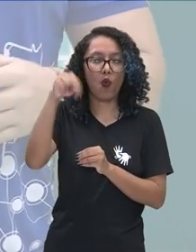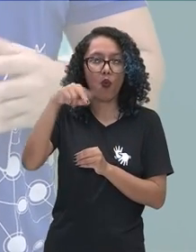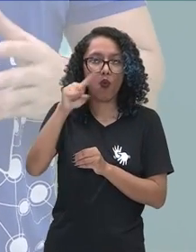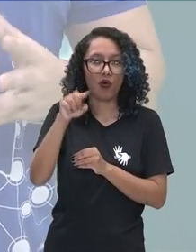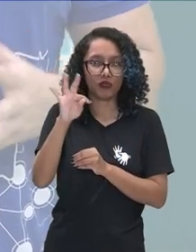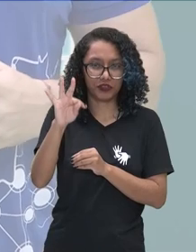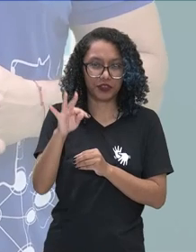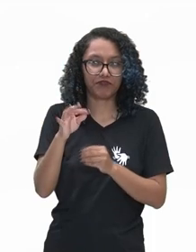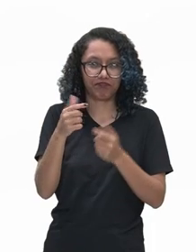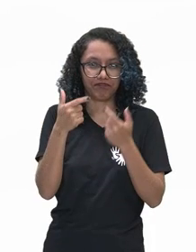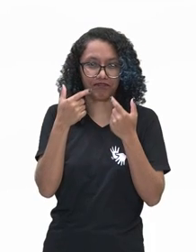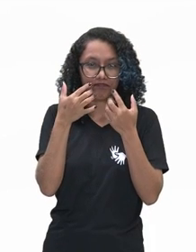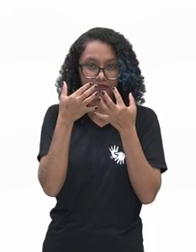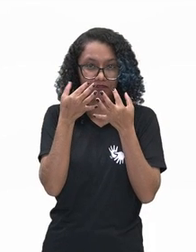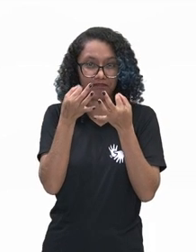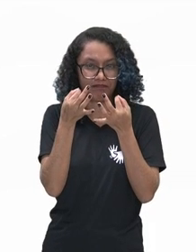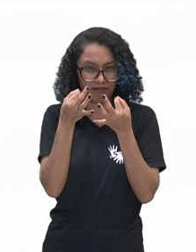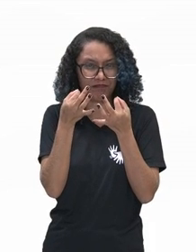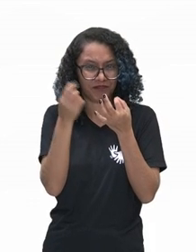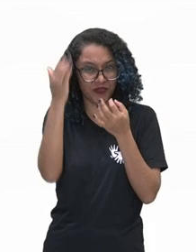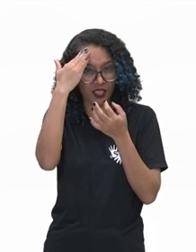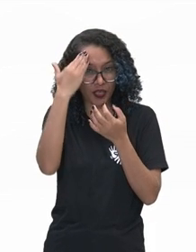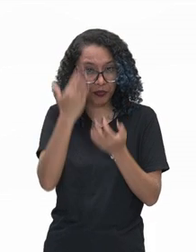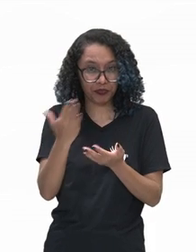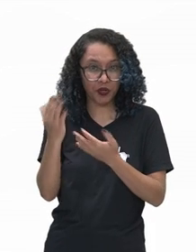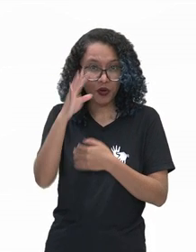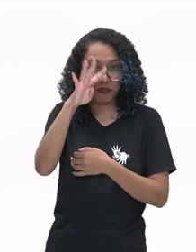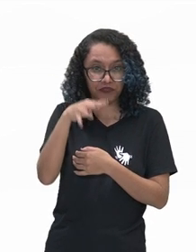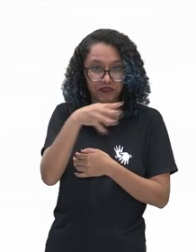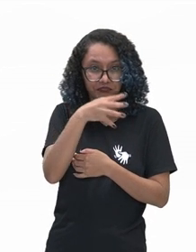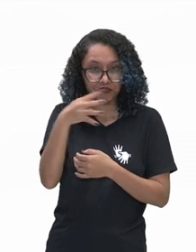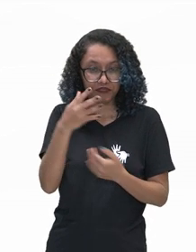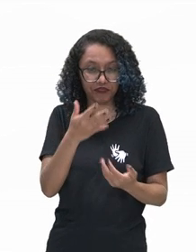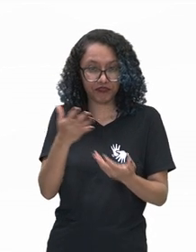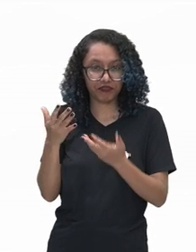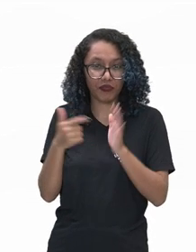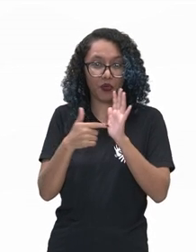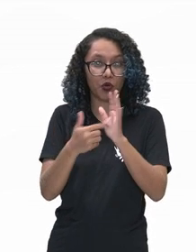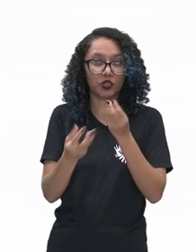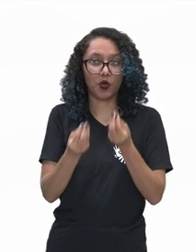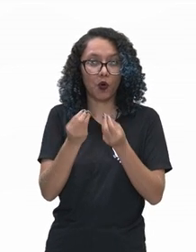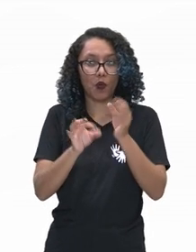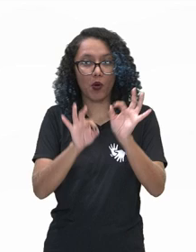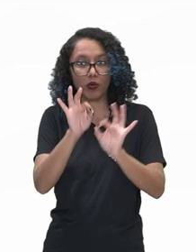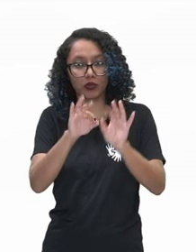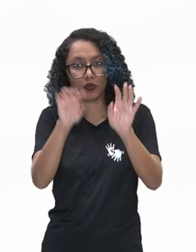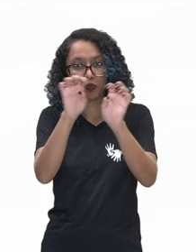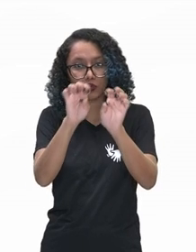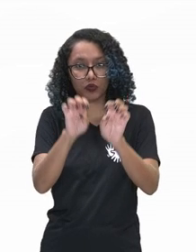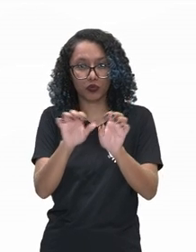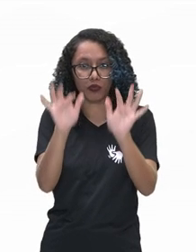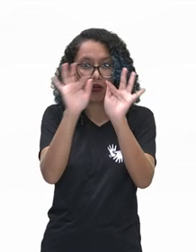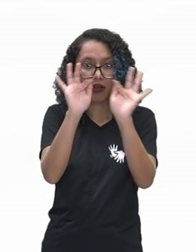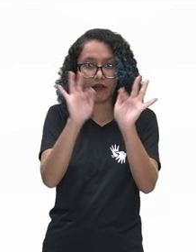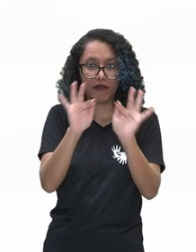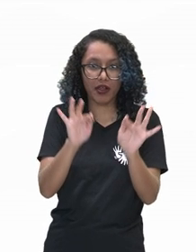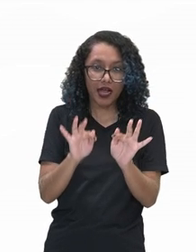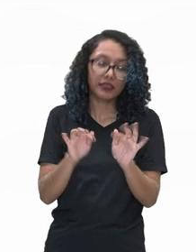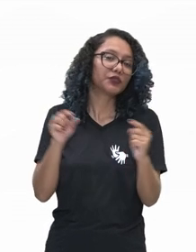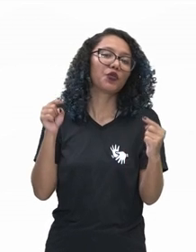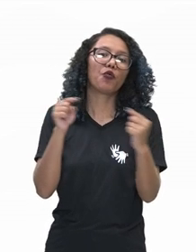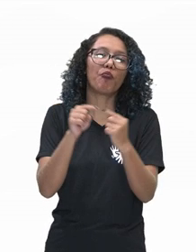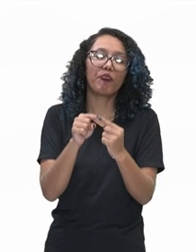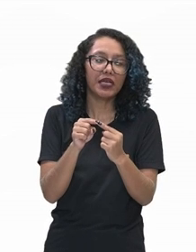mensagem? Olha só a tabelinha do negativo. A tabelinha do negativo mostra lá, ó. I, you, he, she,